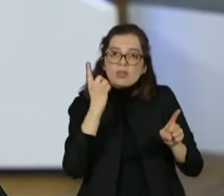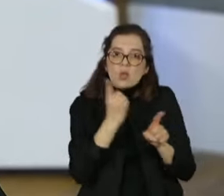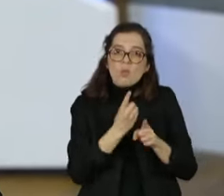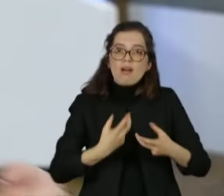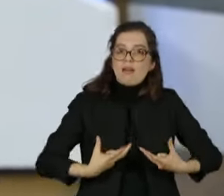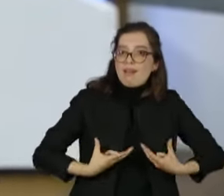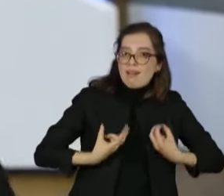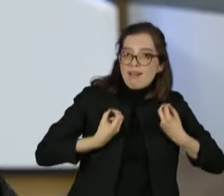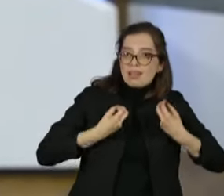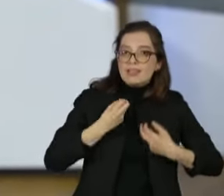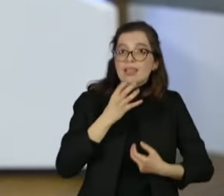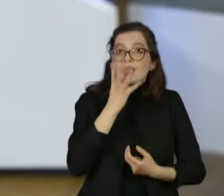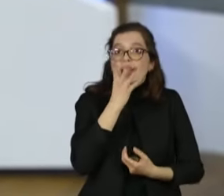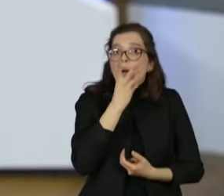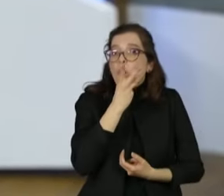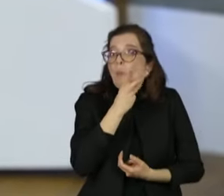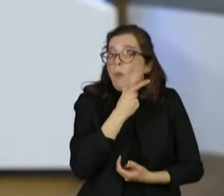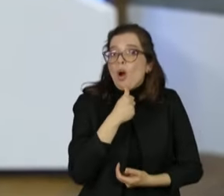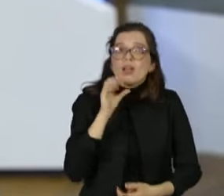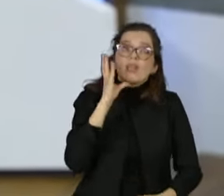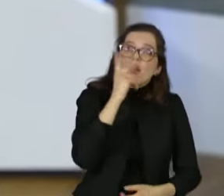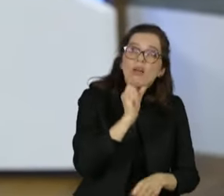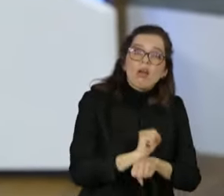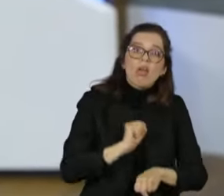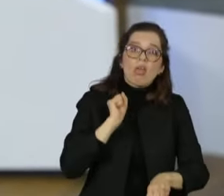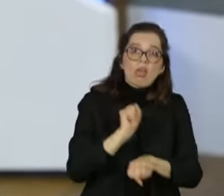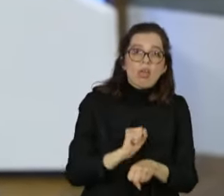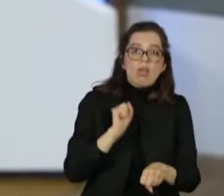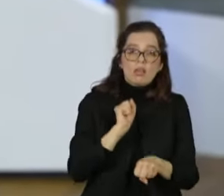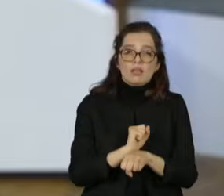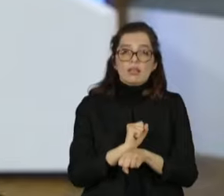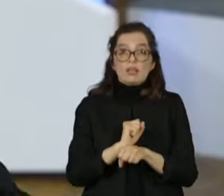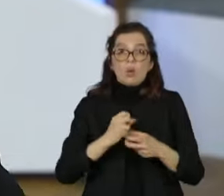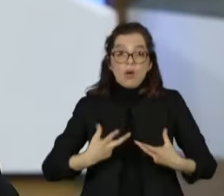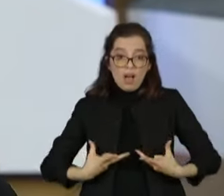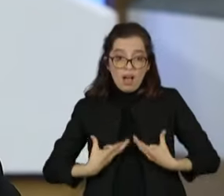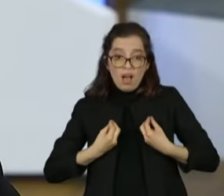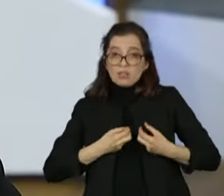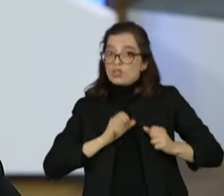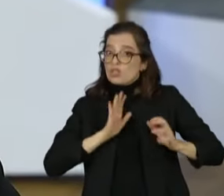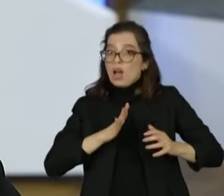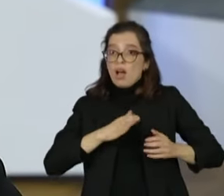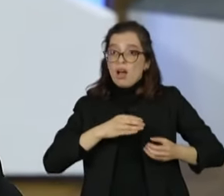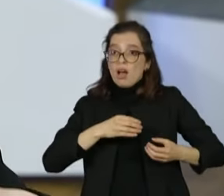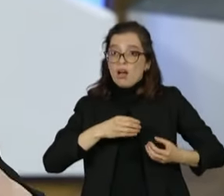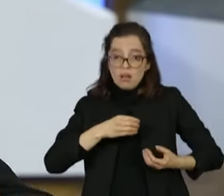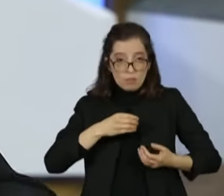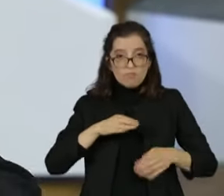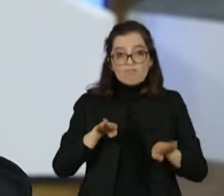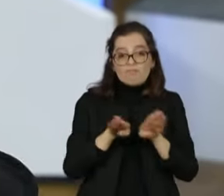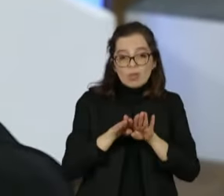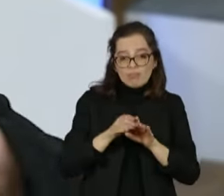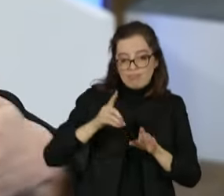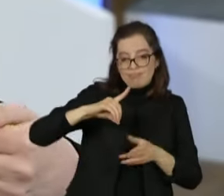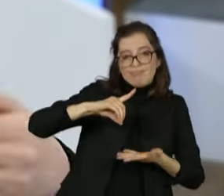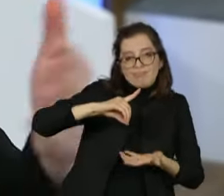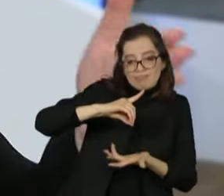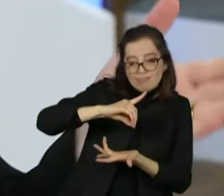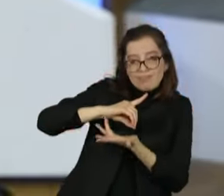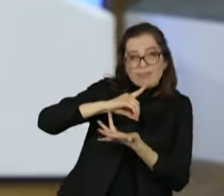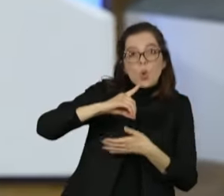o que falta é zerar a fila. Se tivermos que, num primeiro momento, subsidiar, aumentar um pouco esse repasse do SUS para que a gente possa